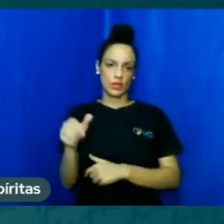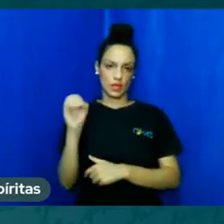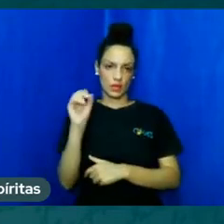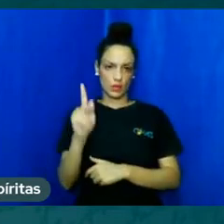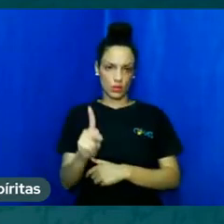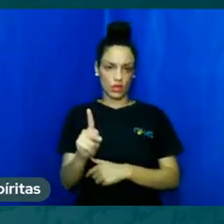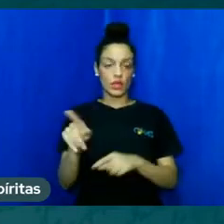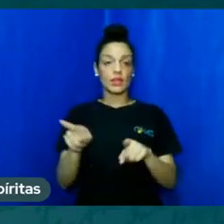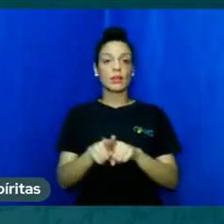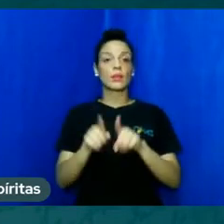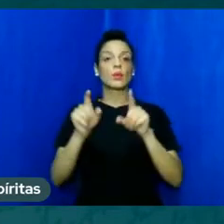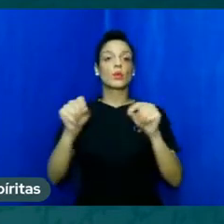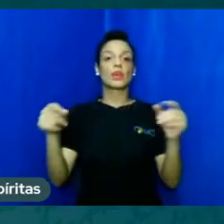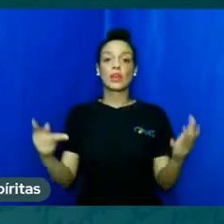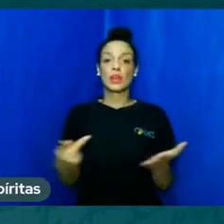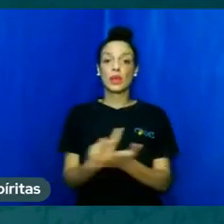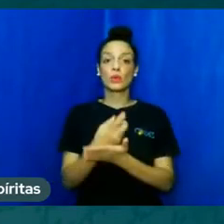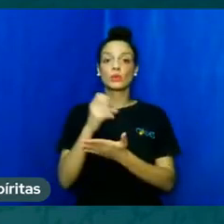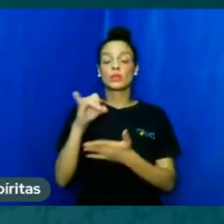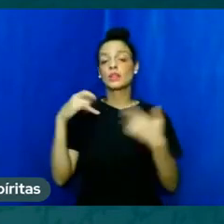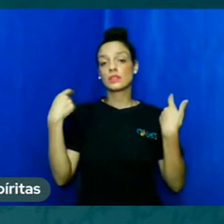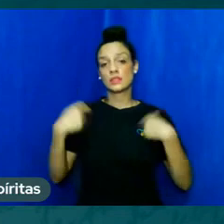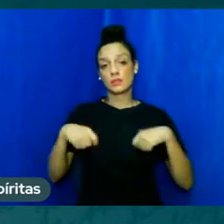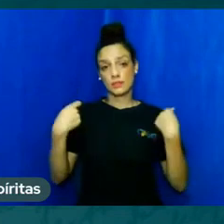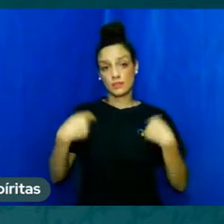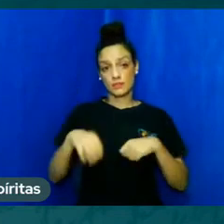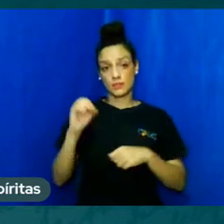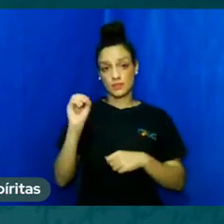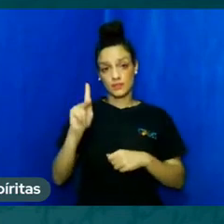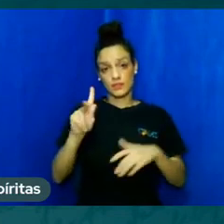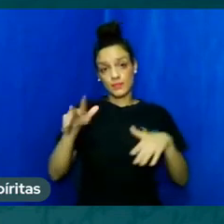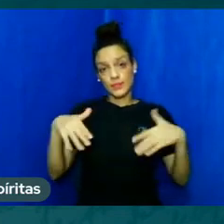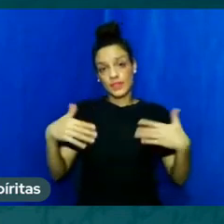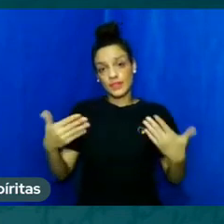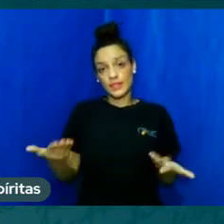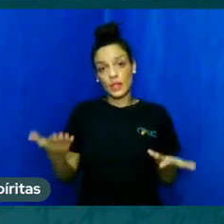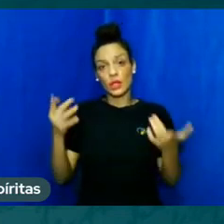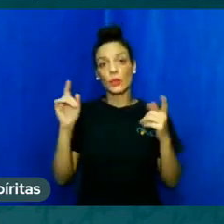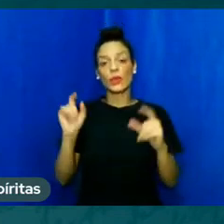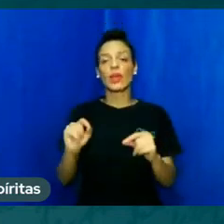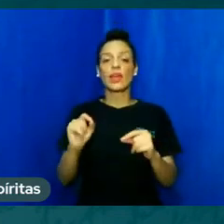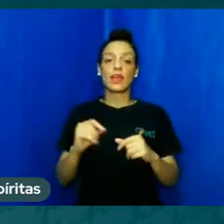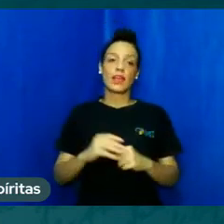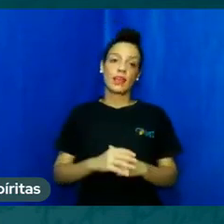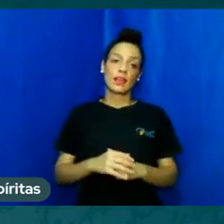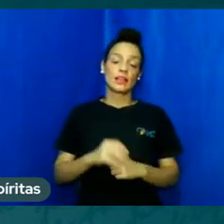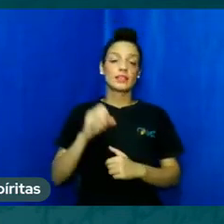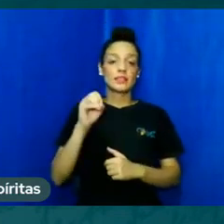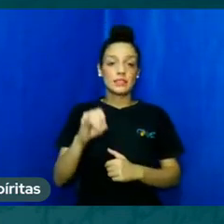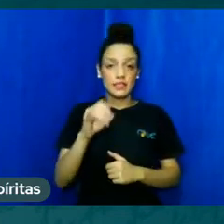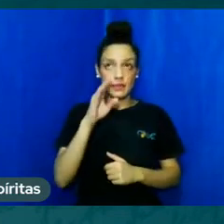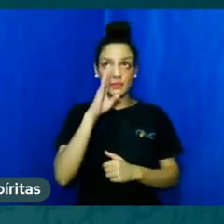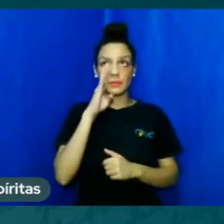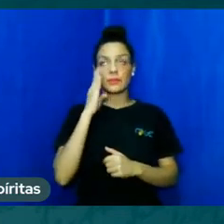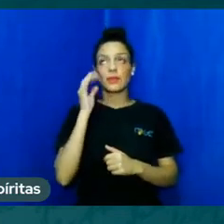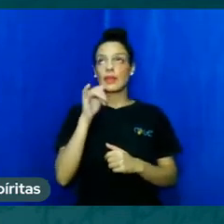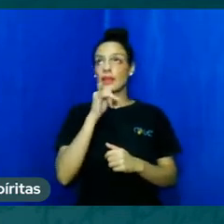o que não tem necessidade então nós se a pessoa ela foi